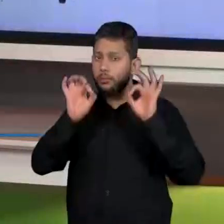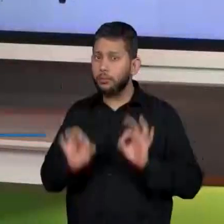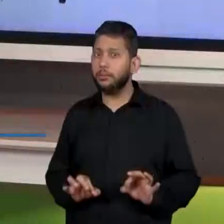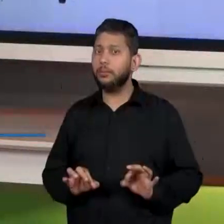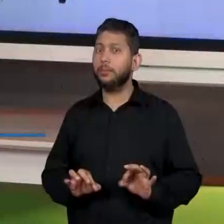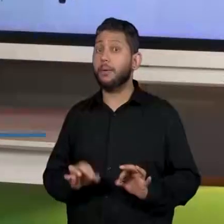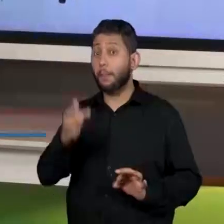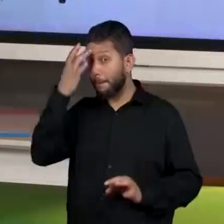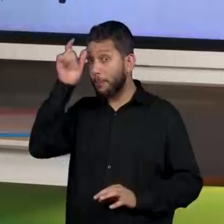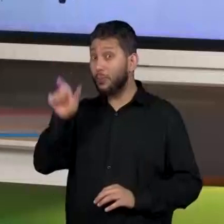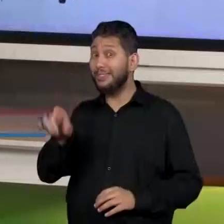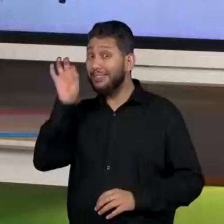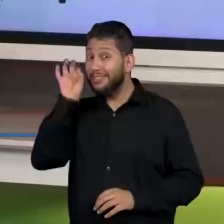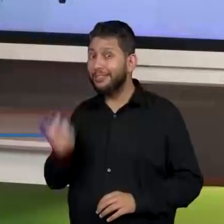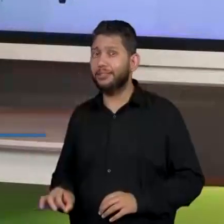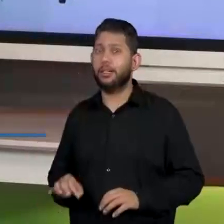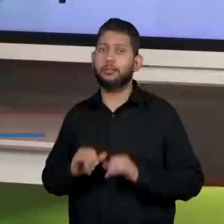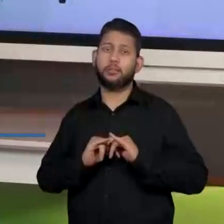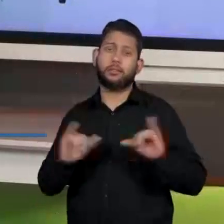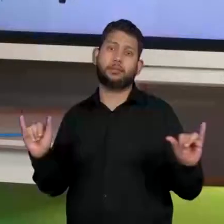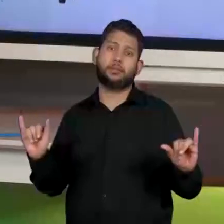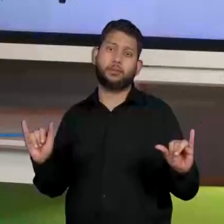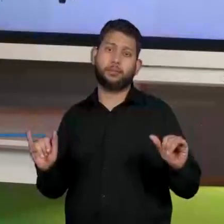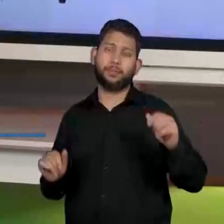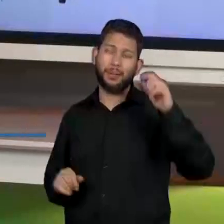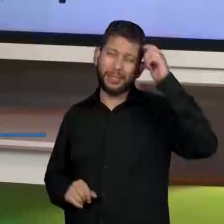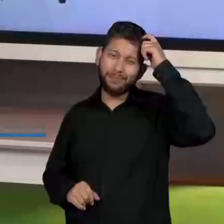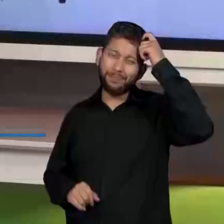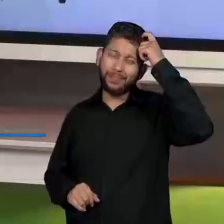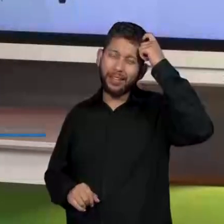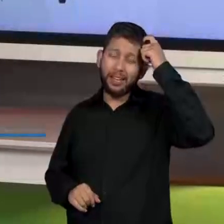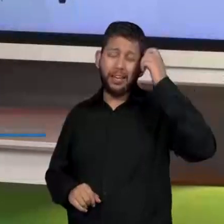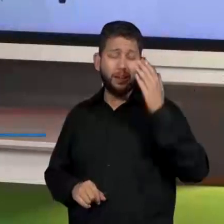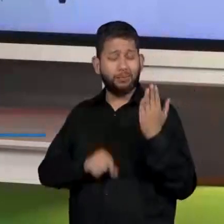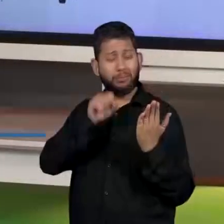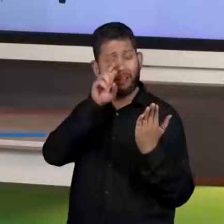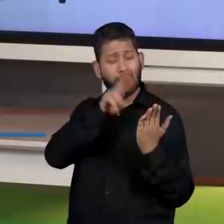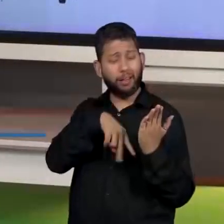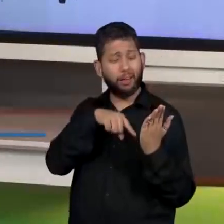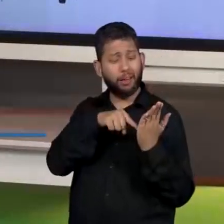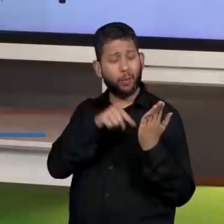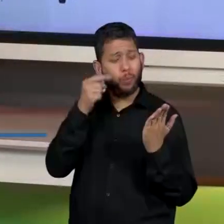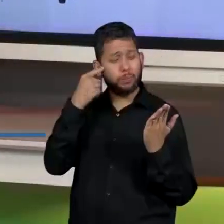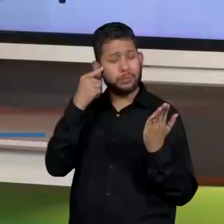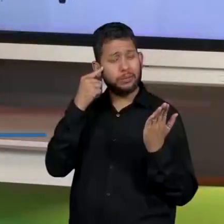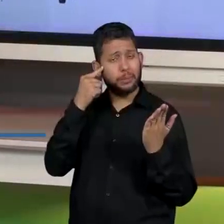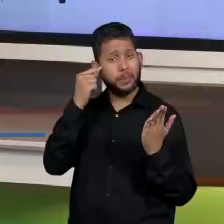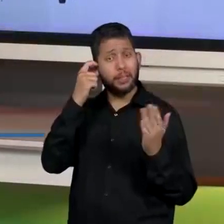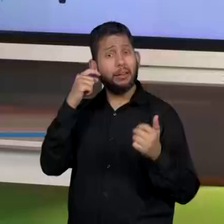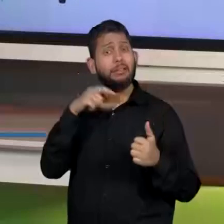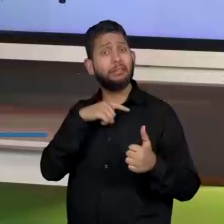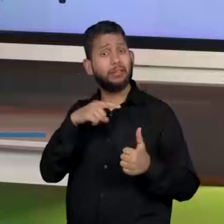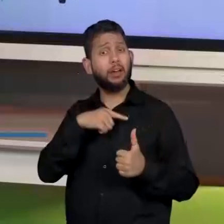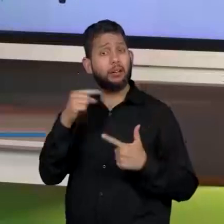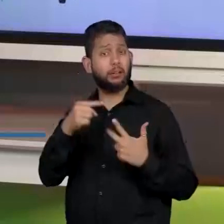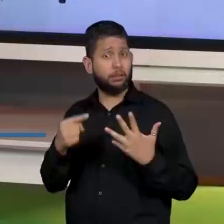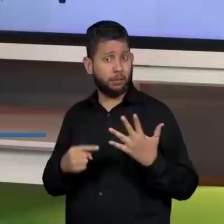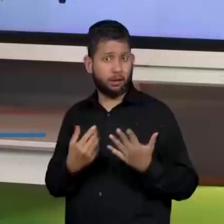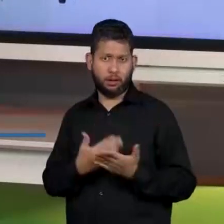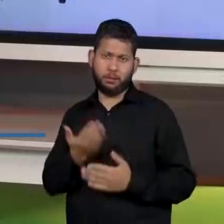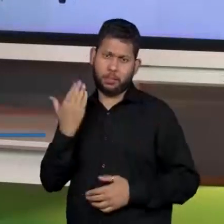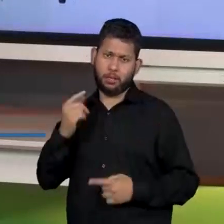de uma fonte oficial. E ela tem algumas características que na primeira aula a gente já elencou.